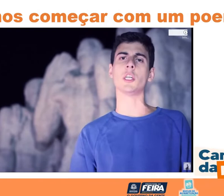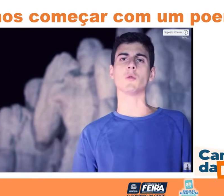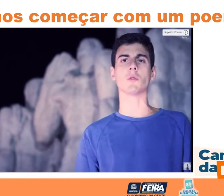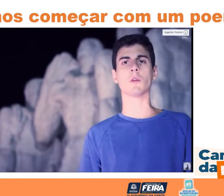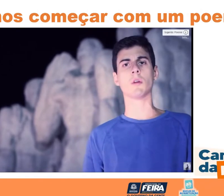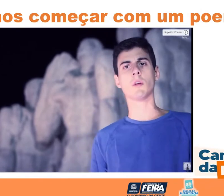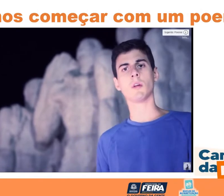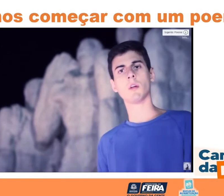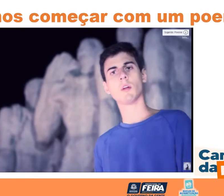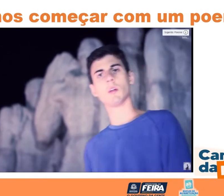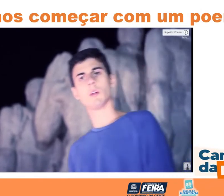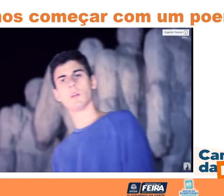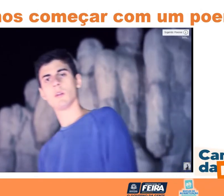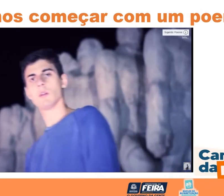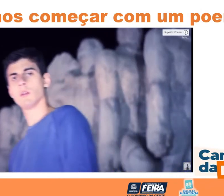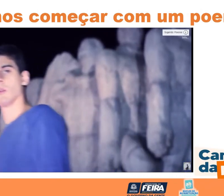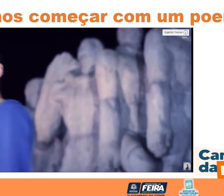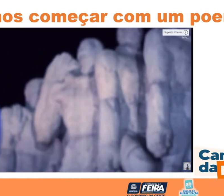nordestinos.